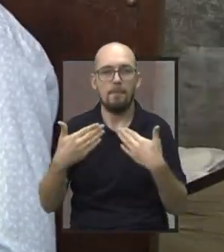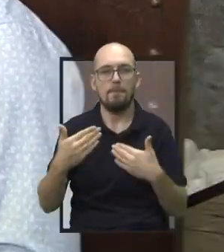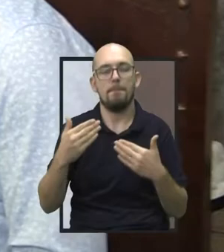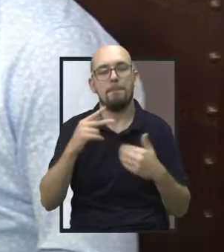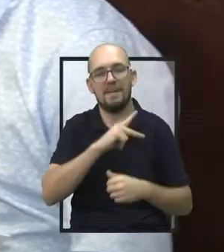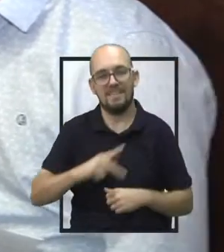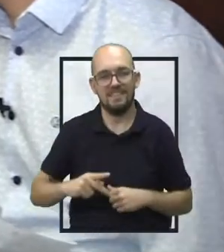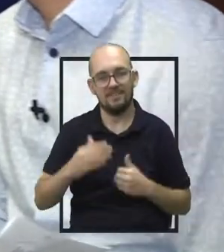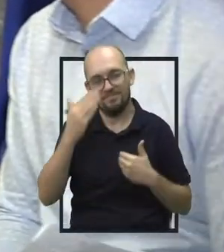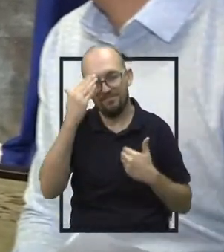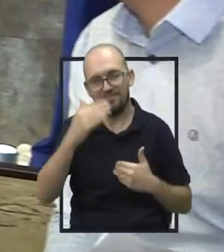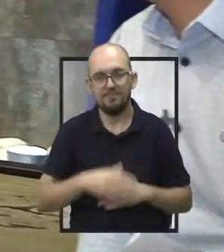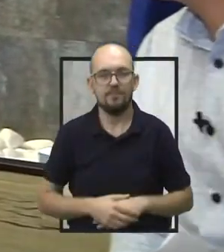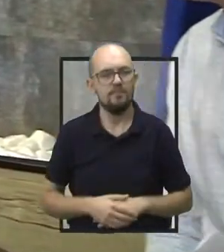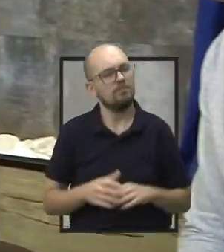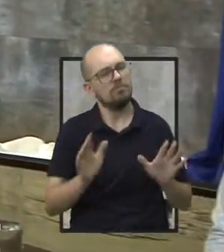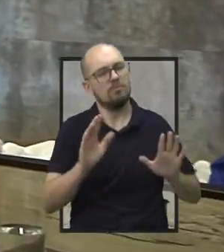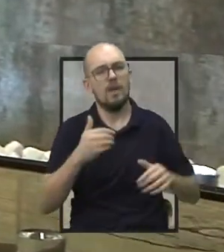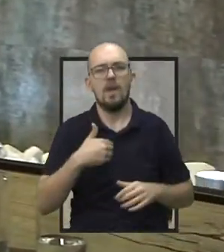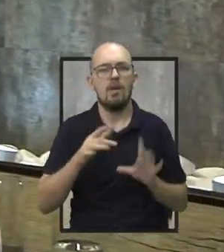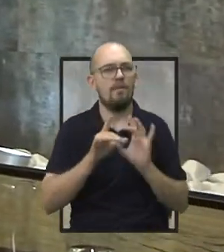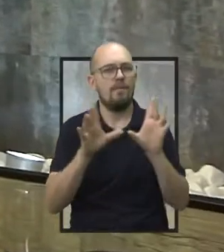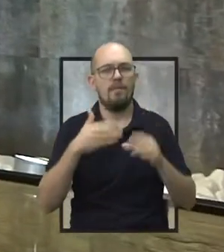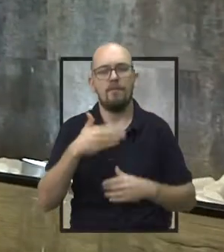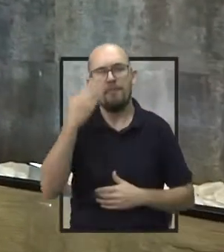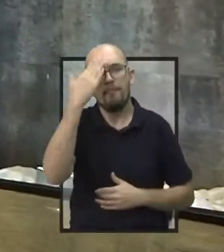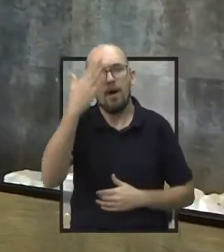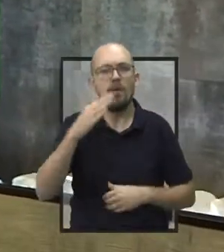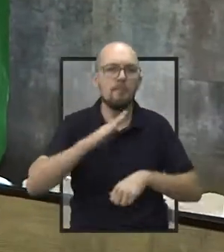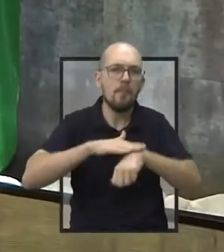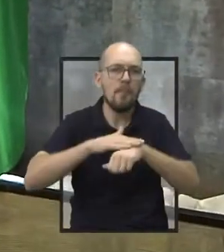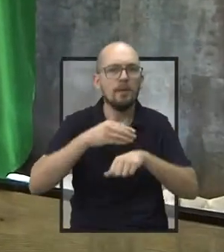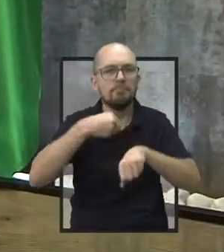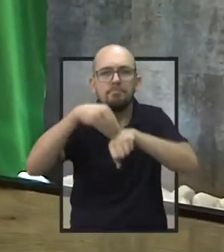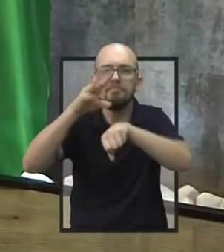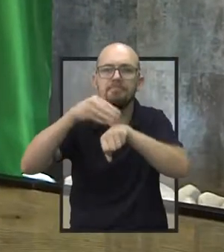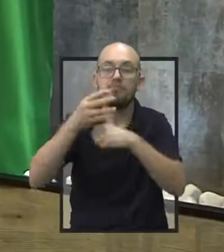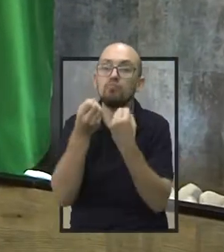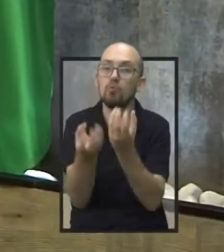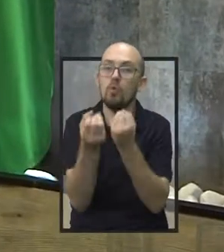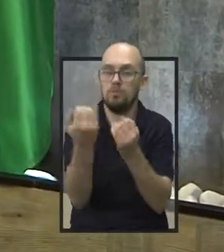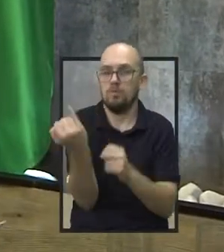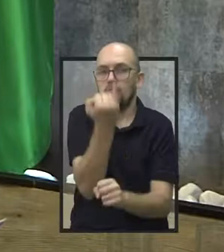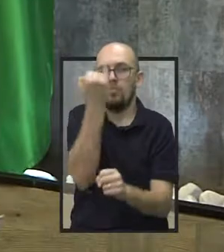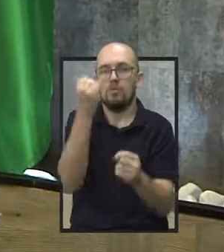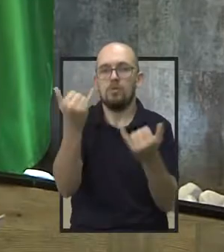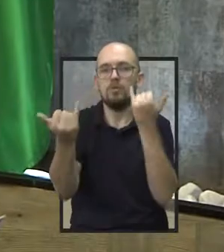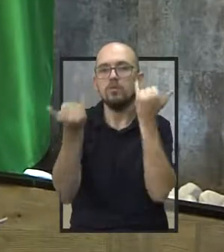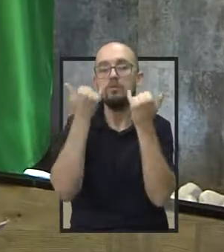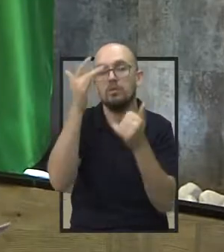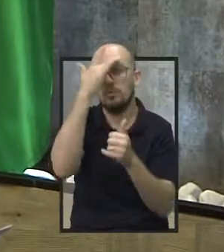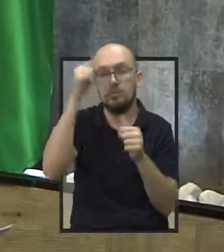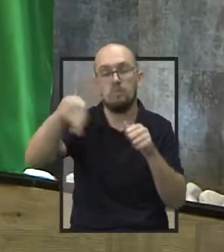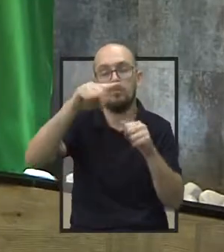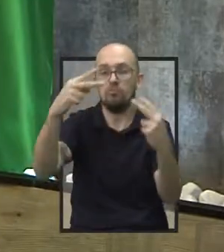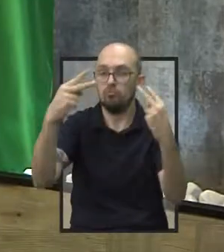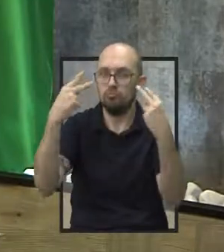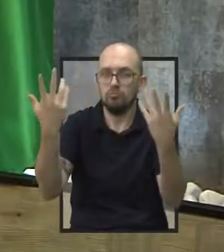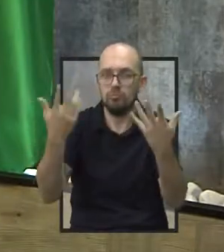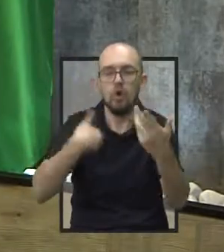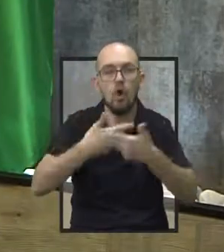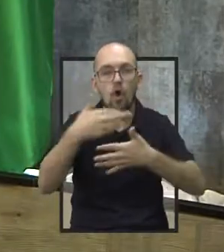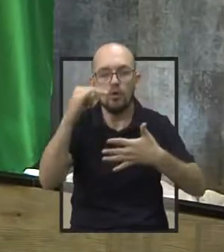do Presidente. Eu que agradeço estar aqui nesses momentos, passando algumas informações importantes para você que nos assiste,